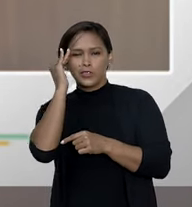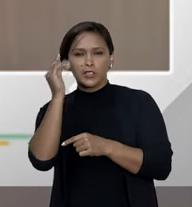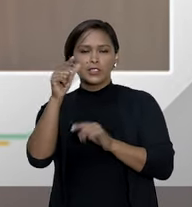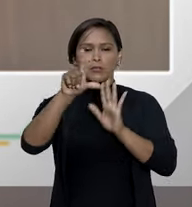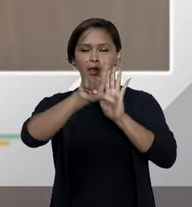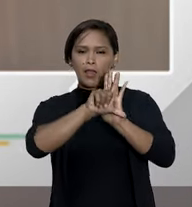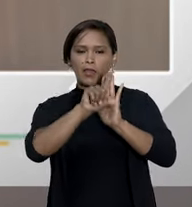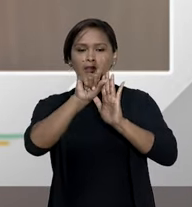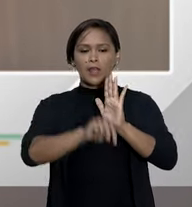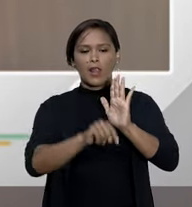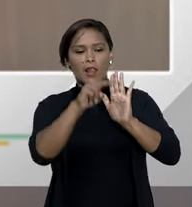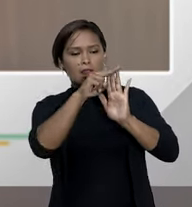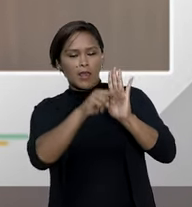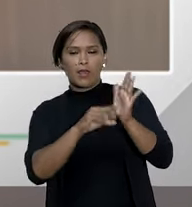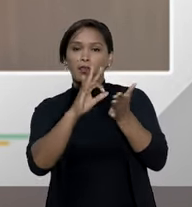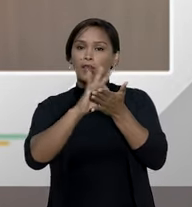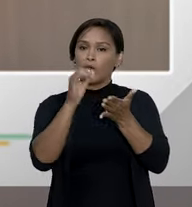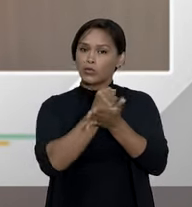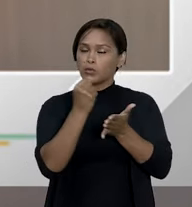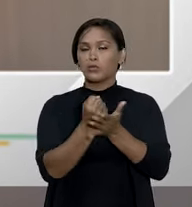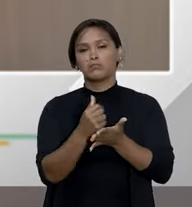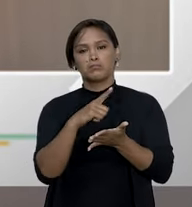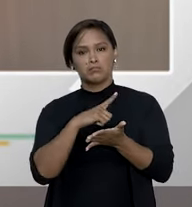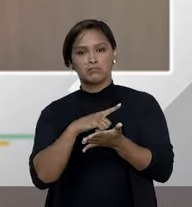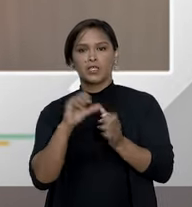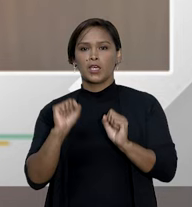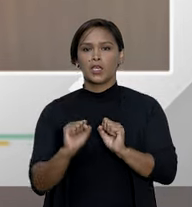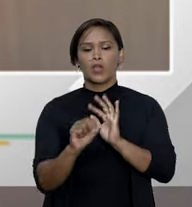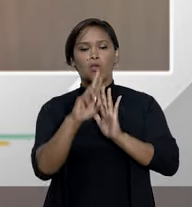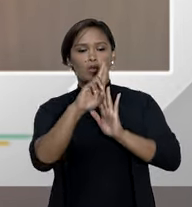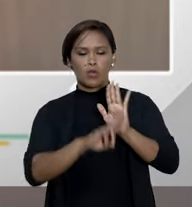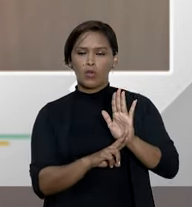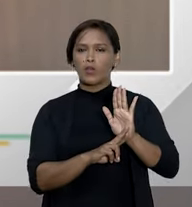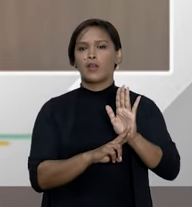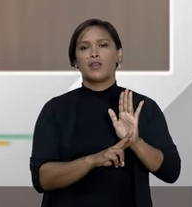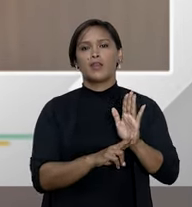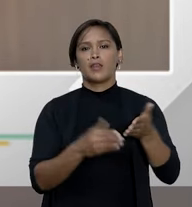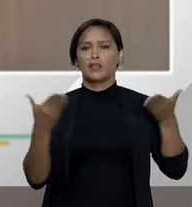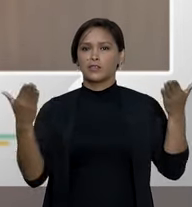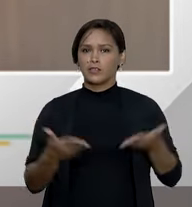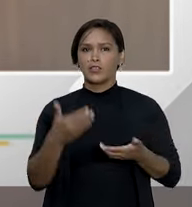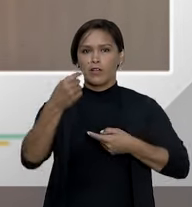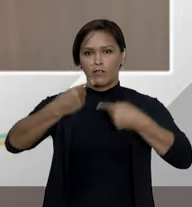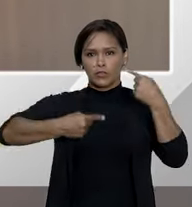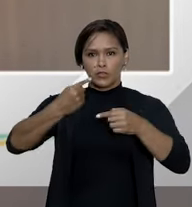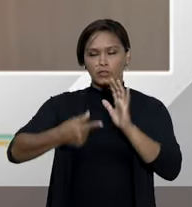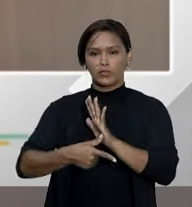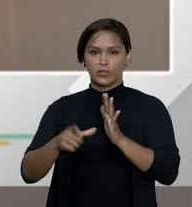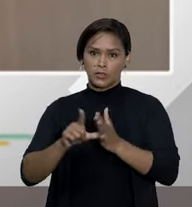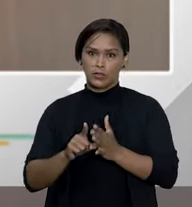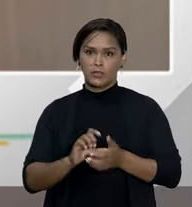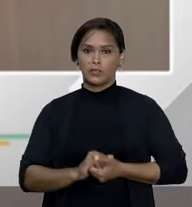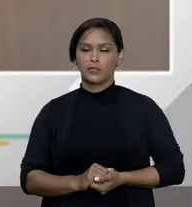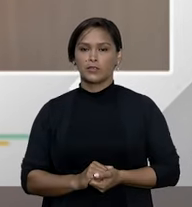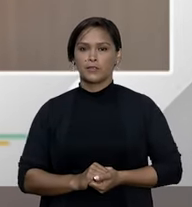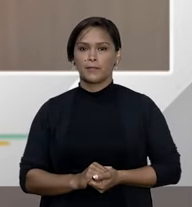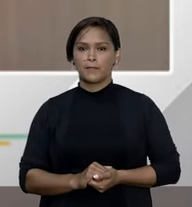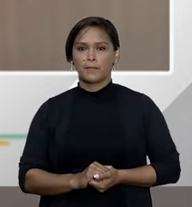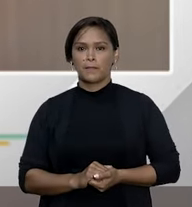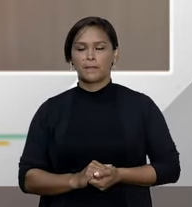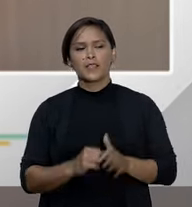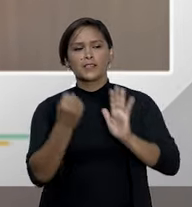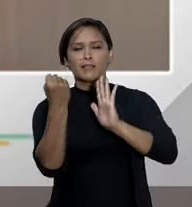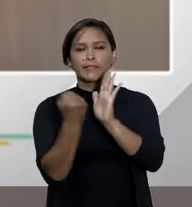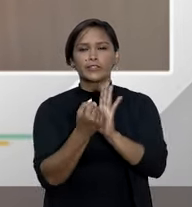de alguma causa contratual ou do rol que nós já discutimos anteriormente se é